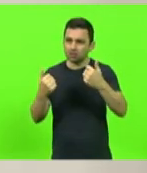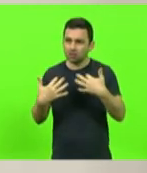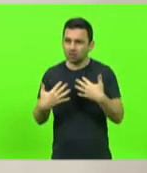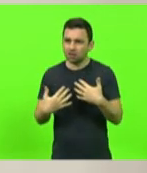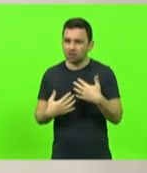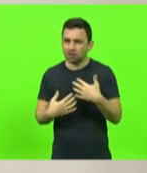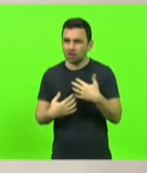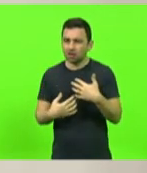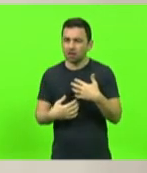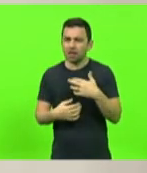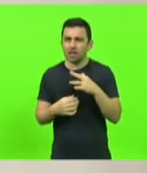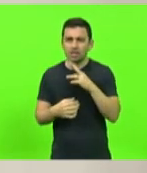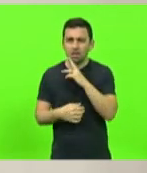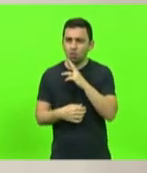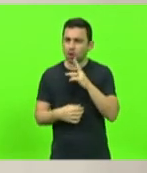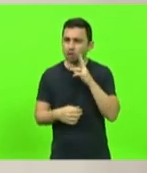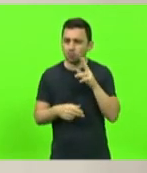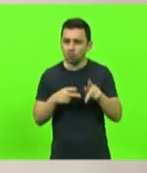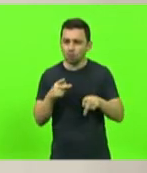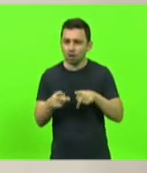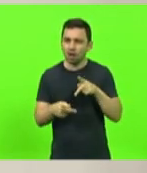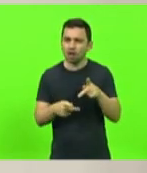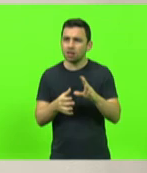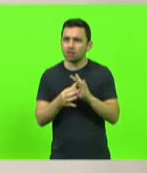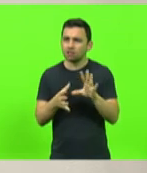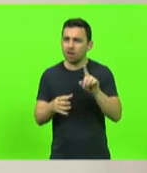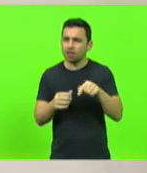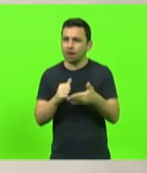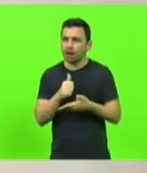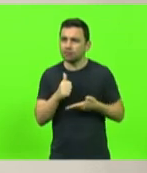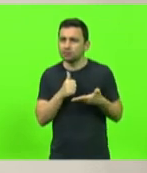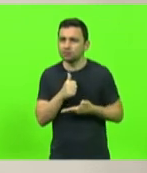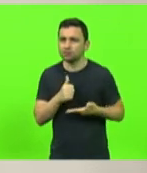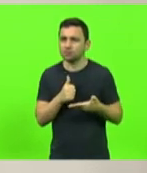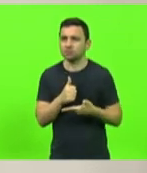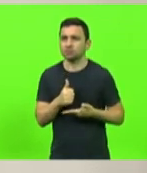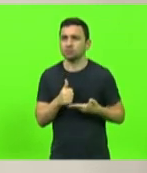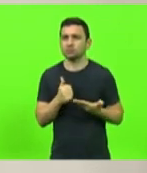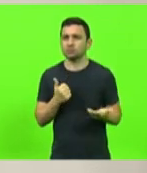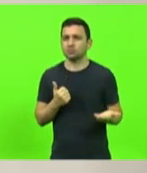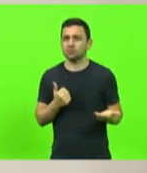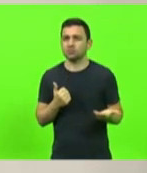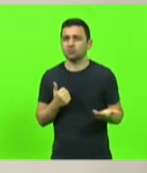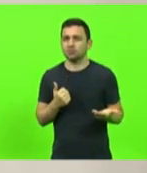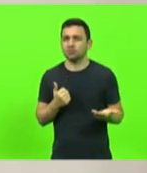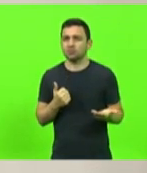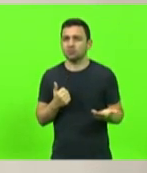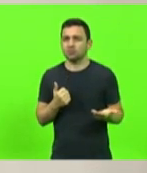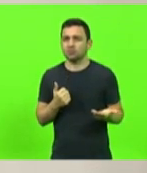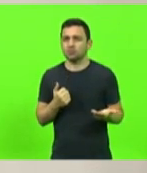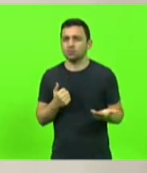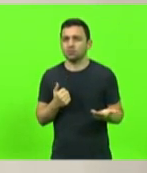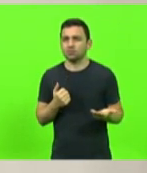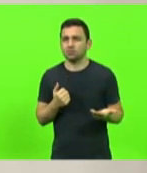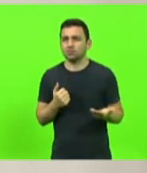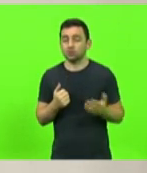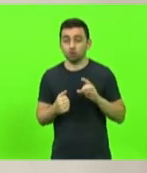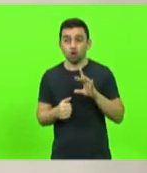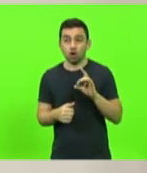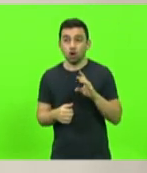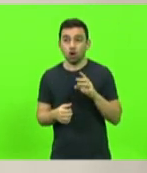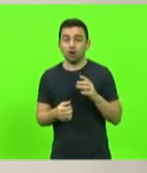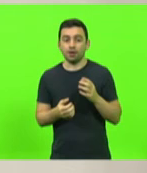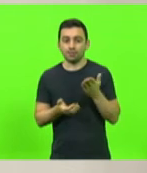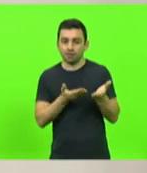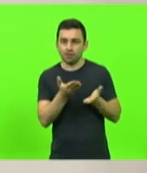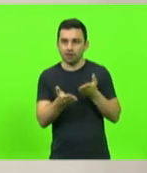populares. Poxa, isso é o básico. E que não vai só atender essa demanda, mas também